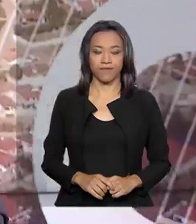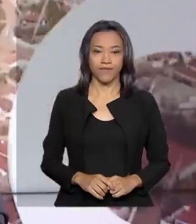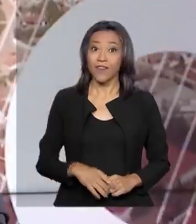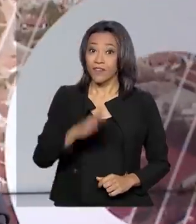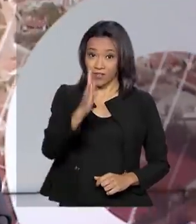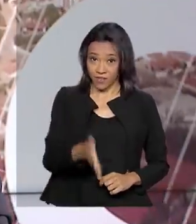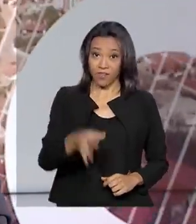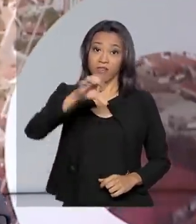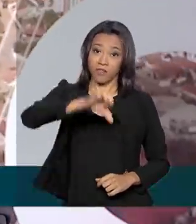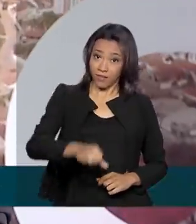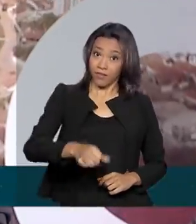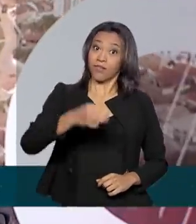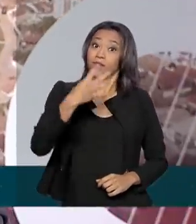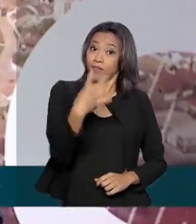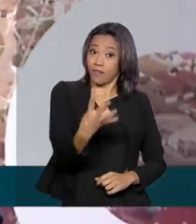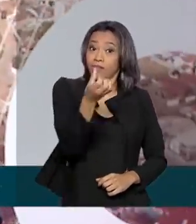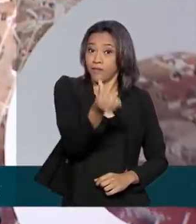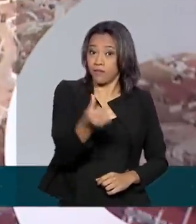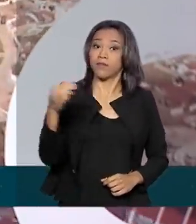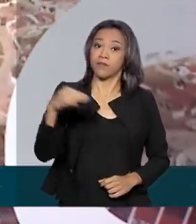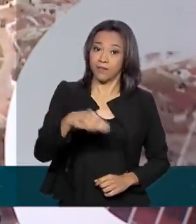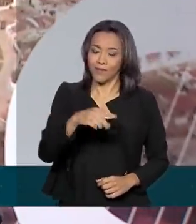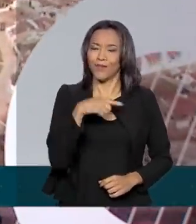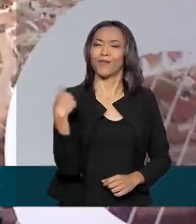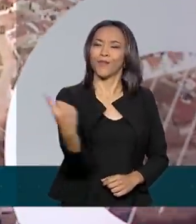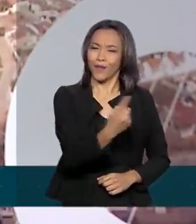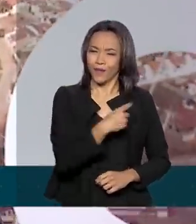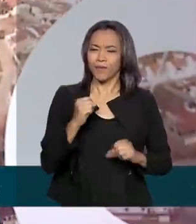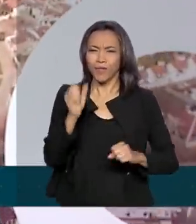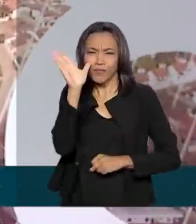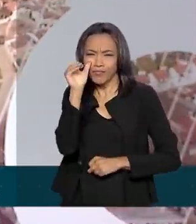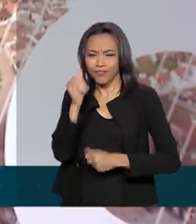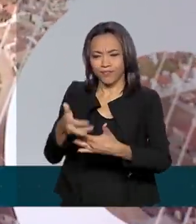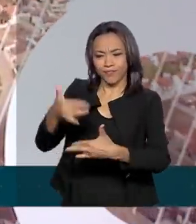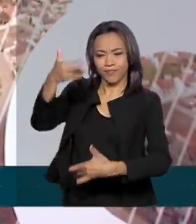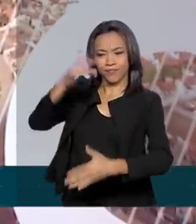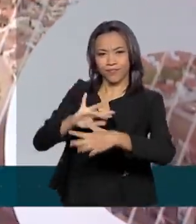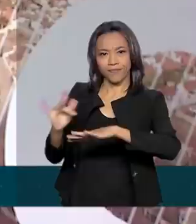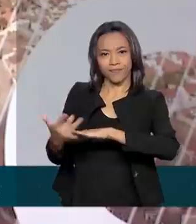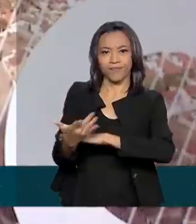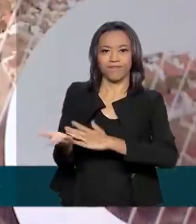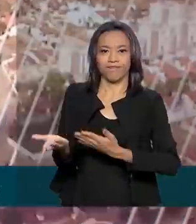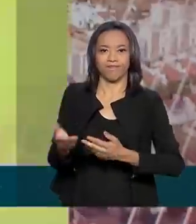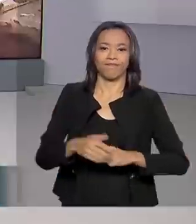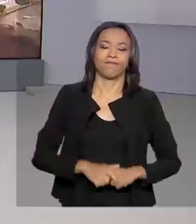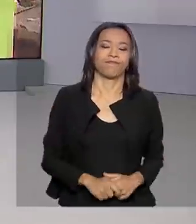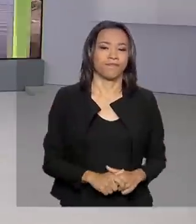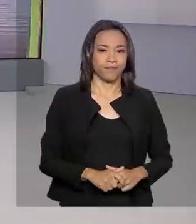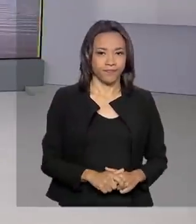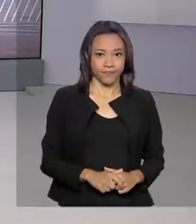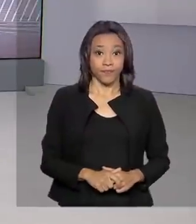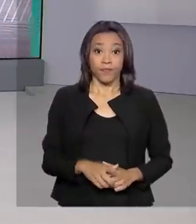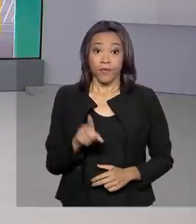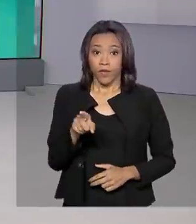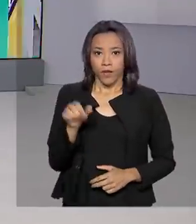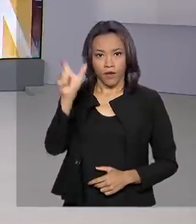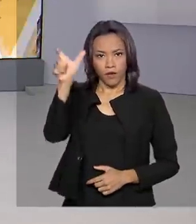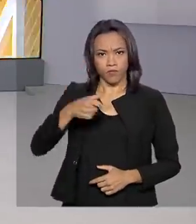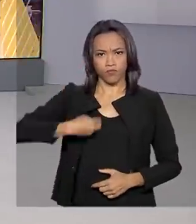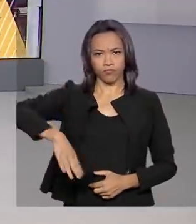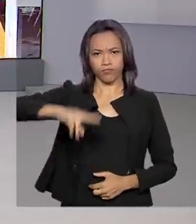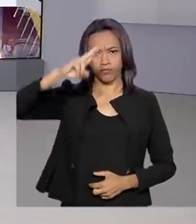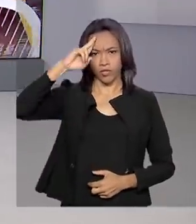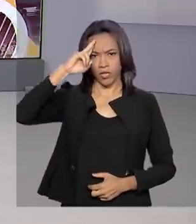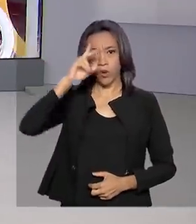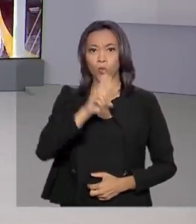São 9 horas e 46 minutos. Nós estamos ao vivo também pelas redes sociais. O general Braga